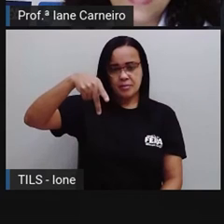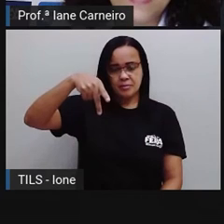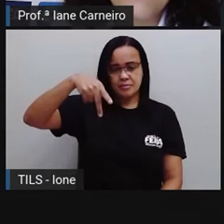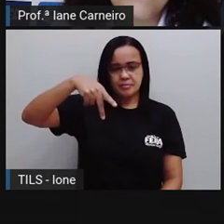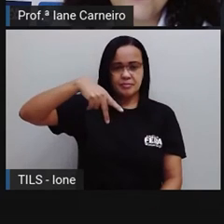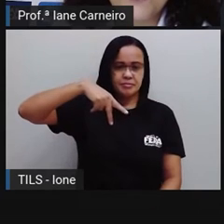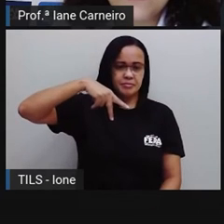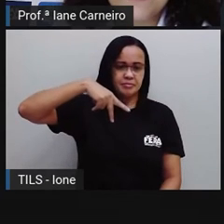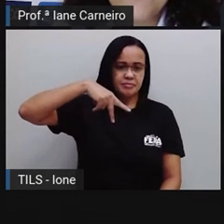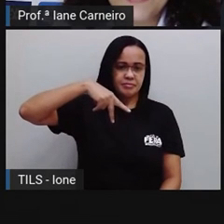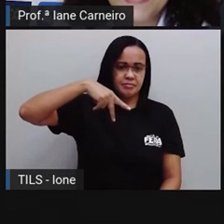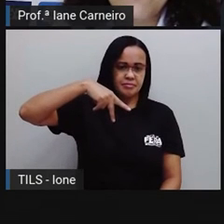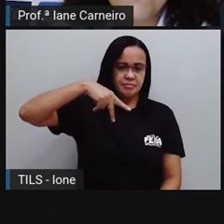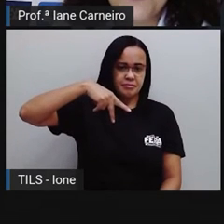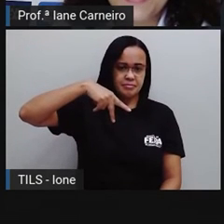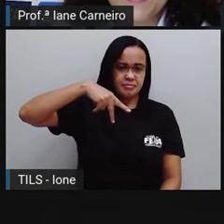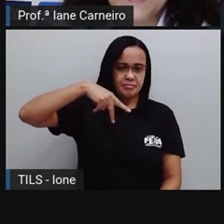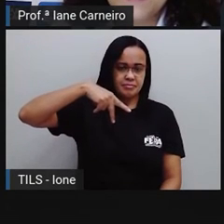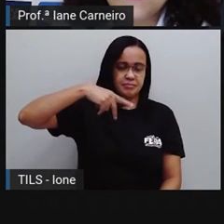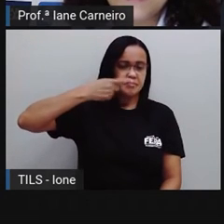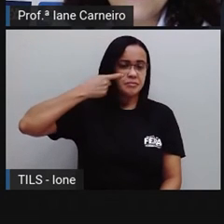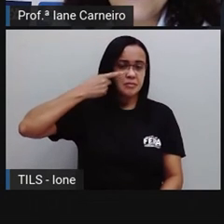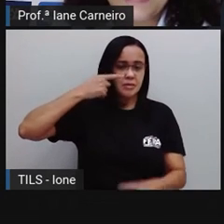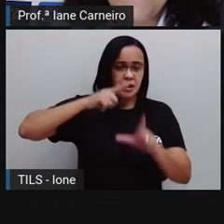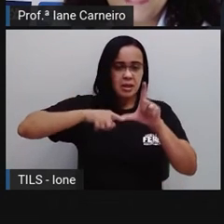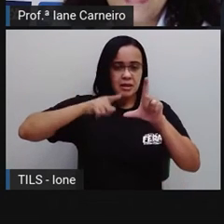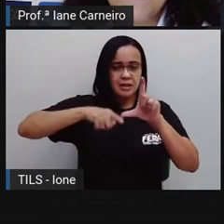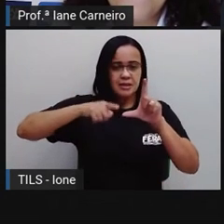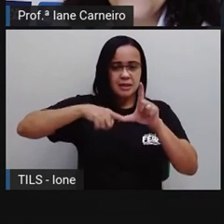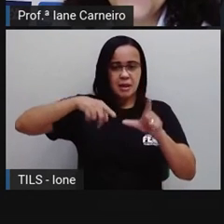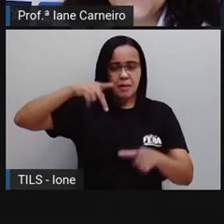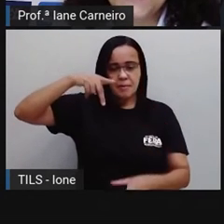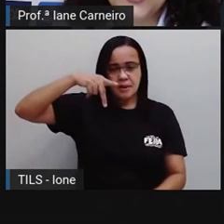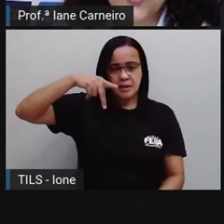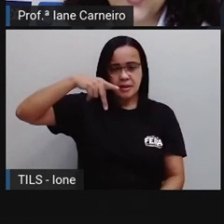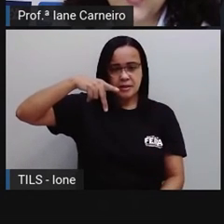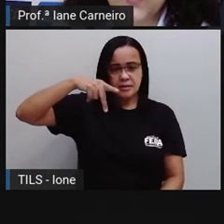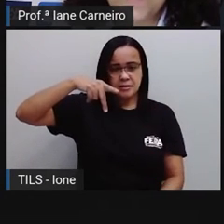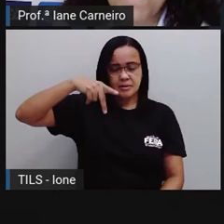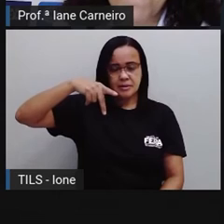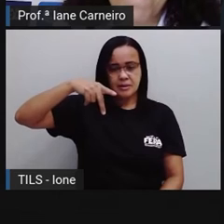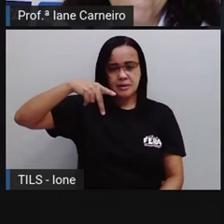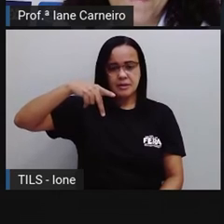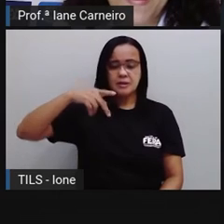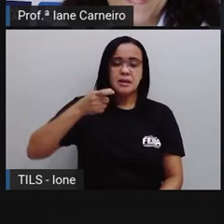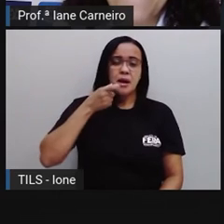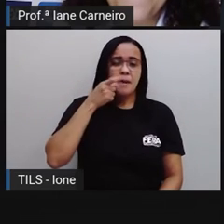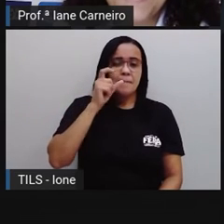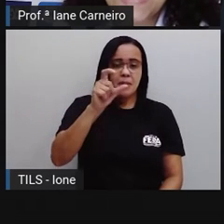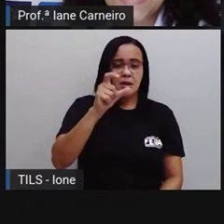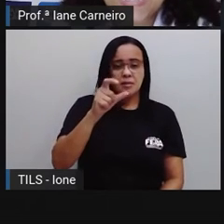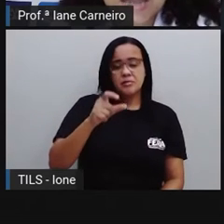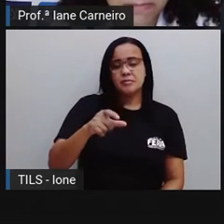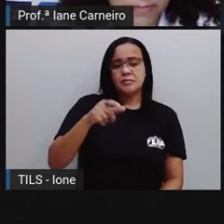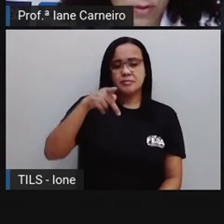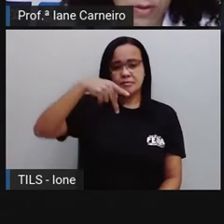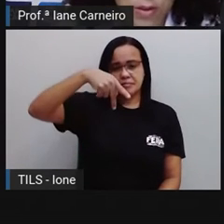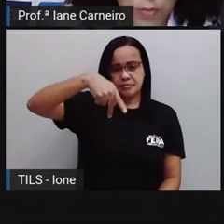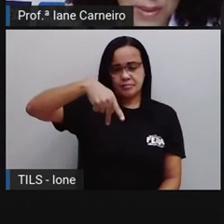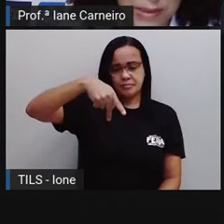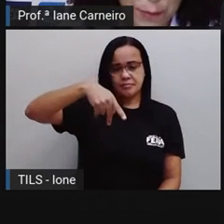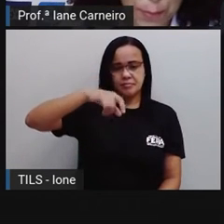E aí, aqui a gente pode escrever, deixa eu ver. Escrevam aí a palavra PINTOR. PIN.